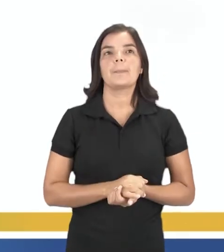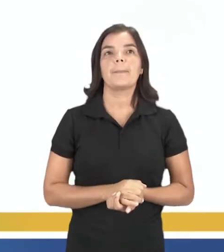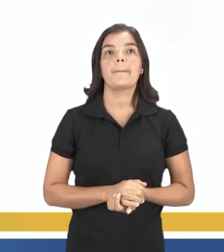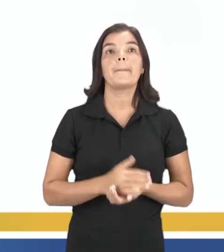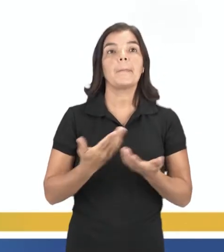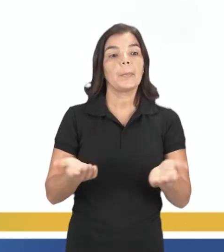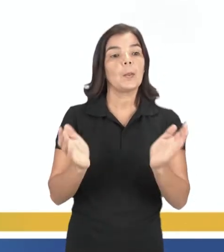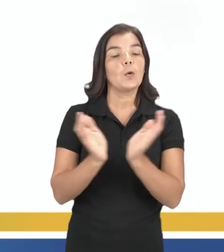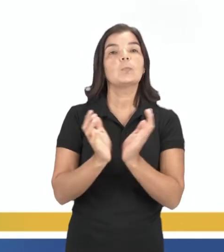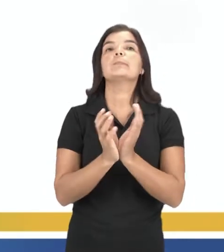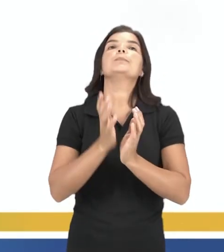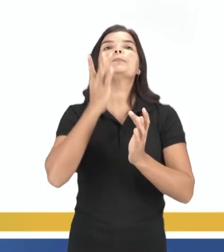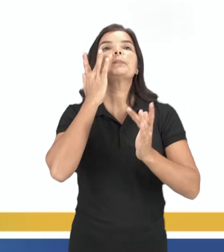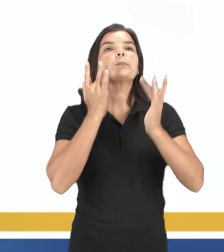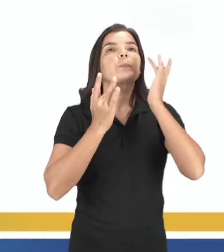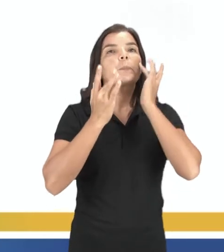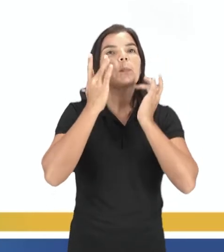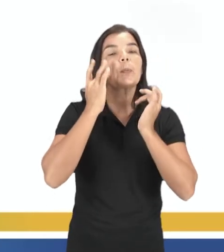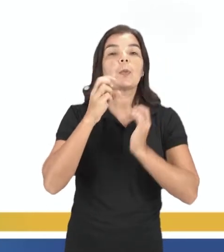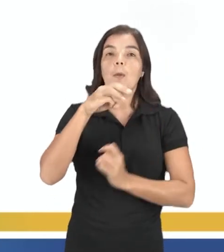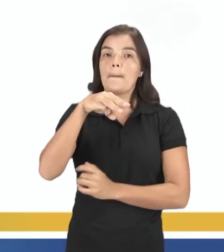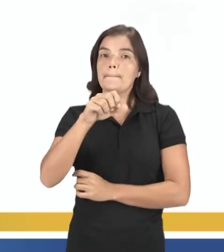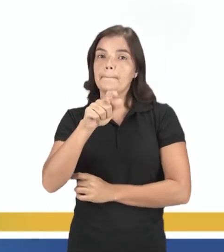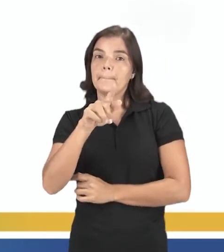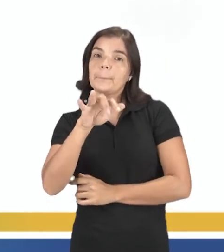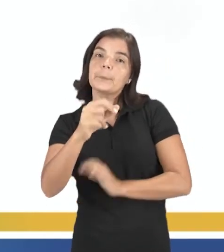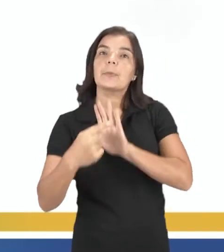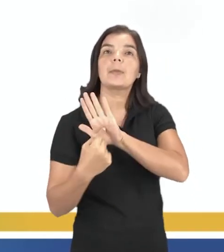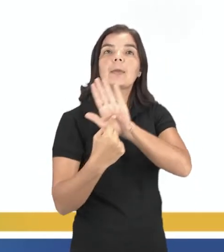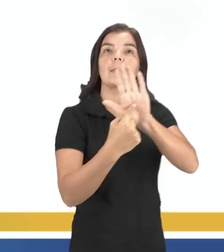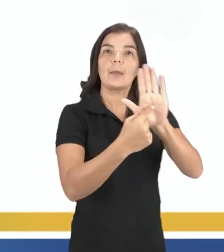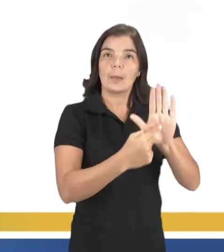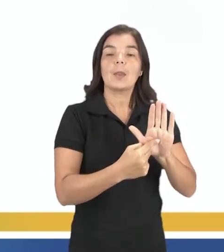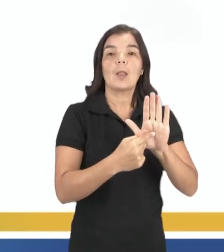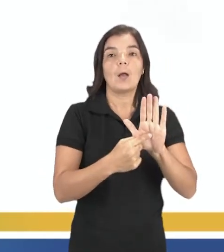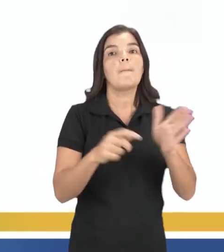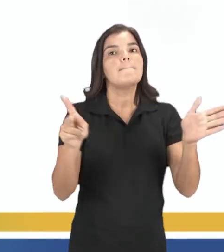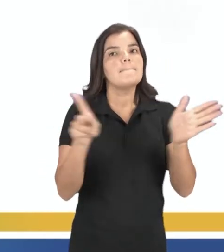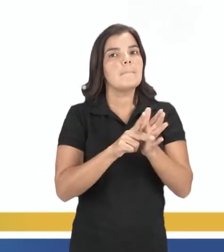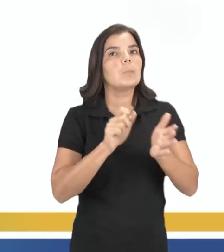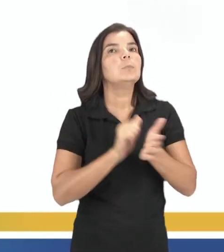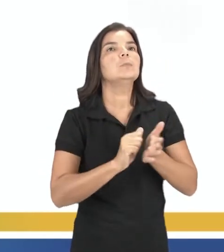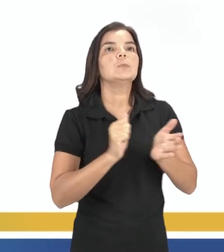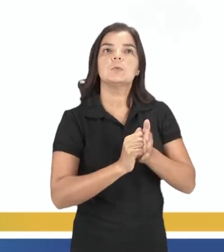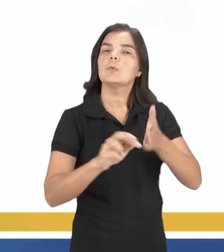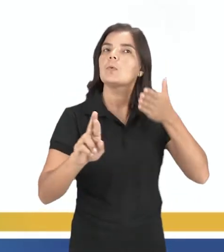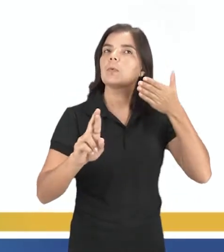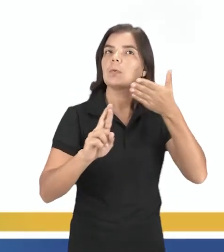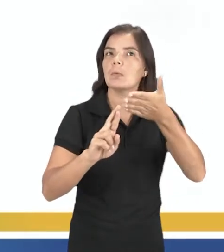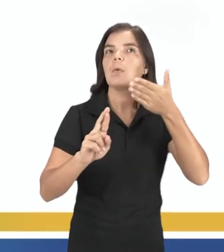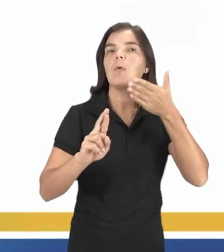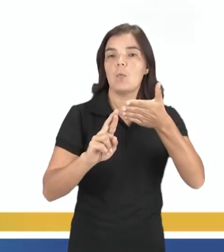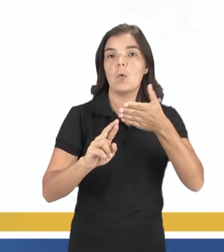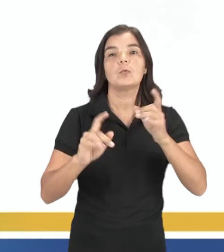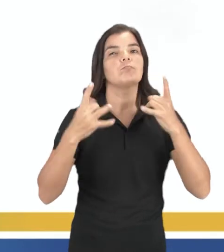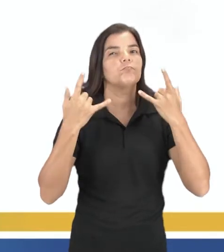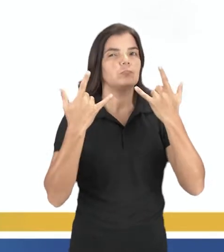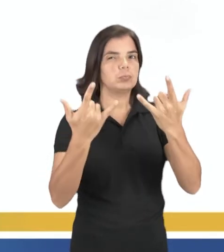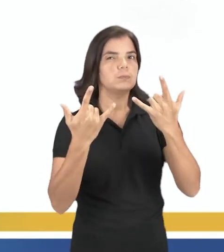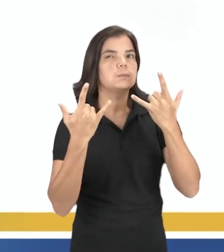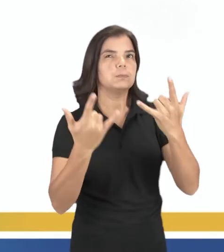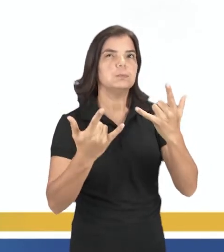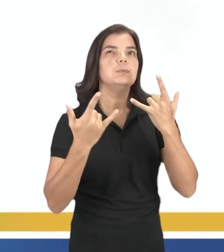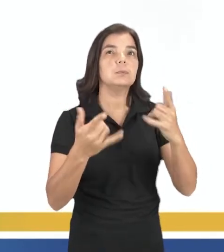Olha só, o grupo Teatro Mágico apresenta composições autorais que tem referência estética no rock,